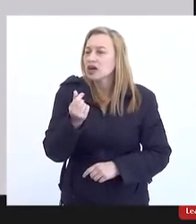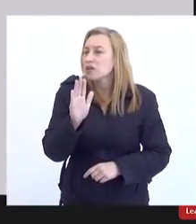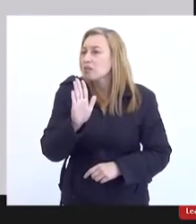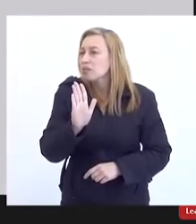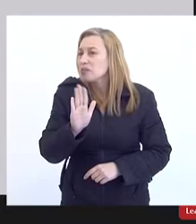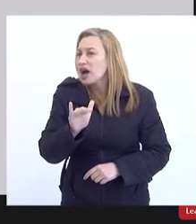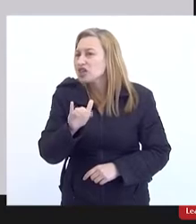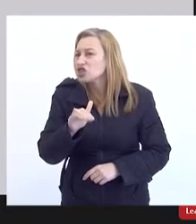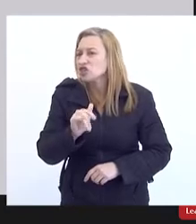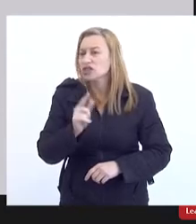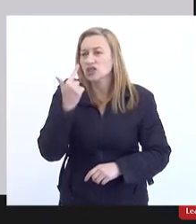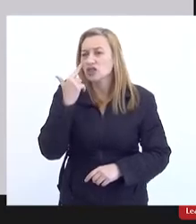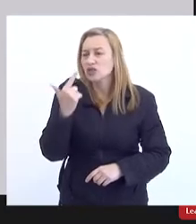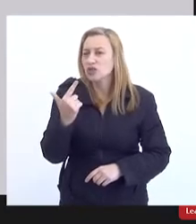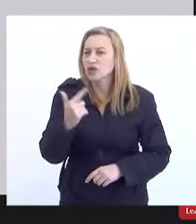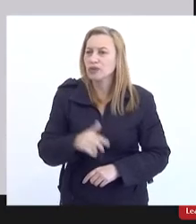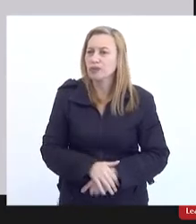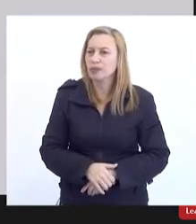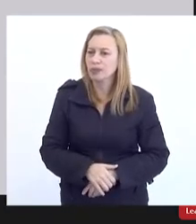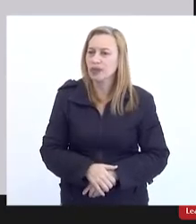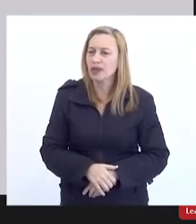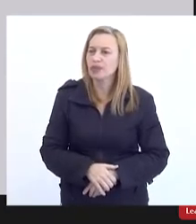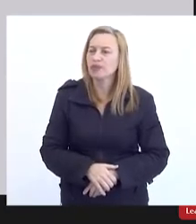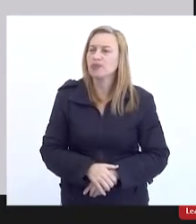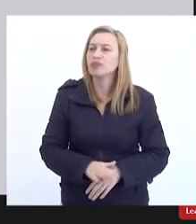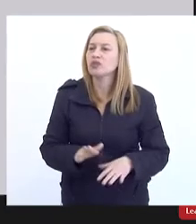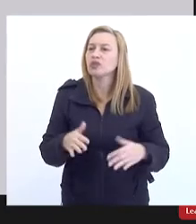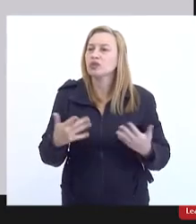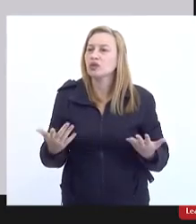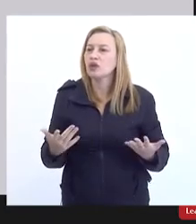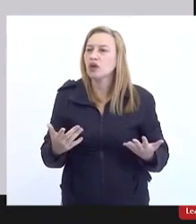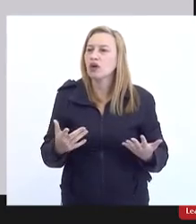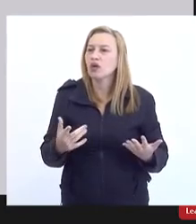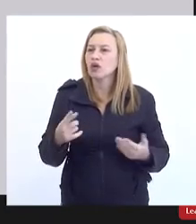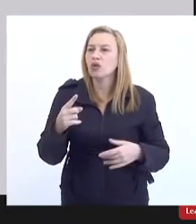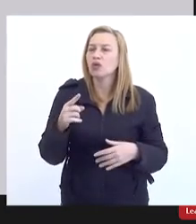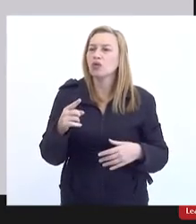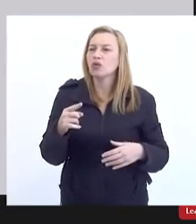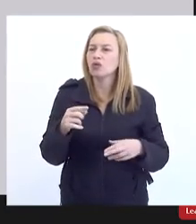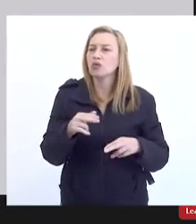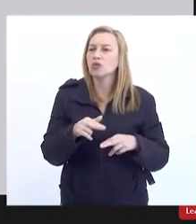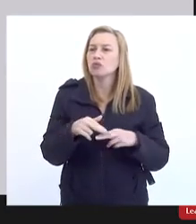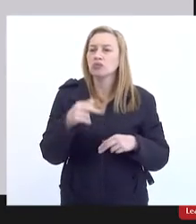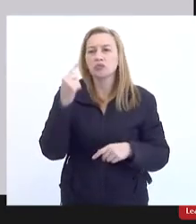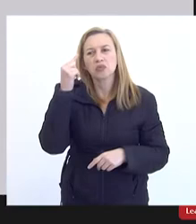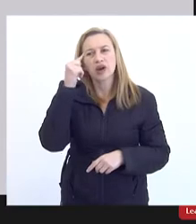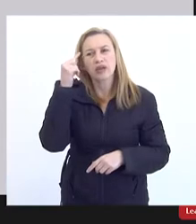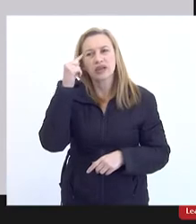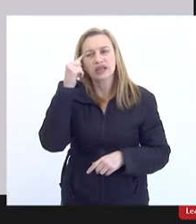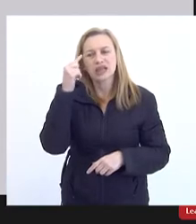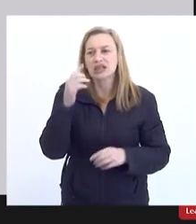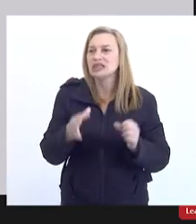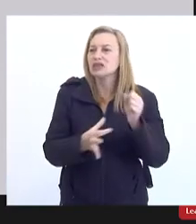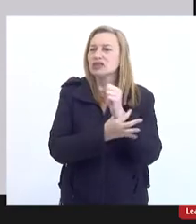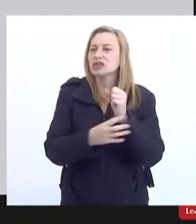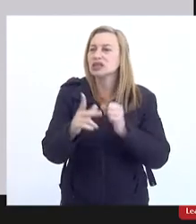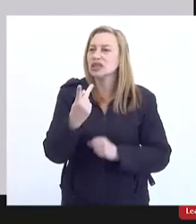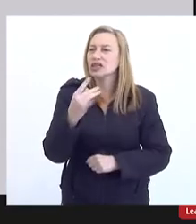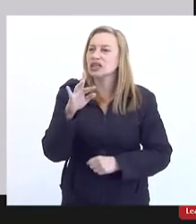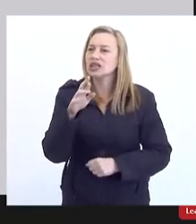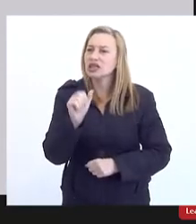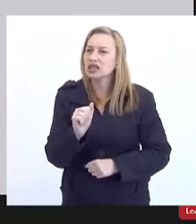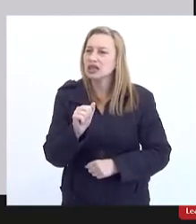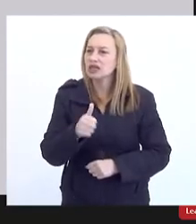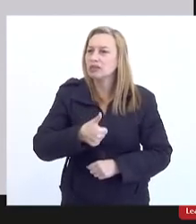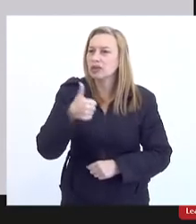E aí, se a gente for ver, quais são os critérios para a gente pensar essa segurança hídrica? A primeira é o